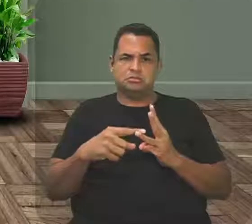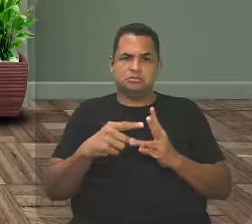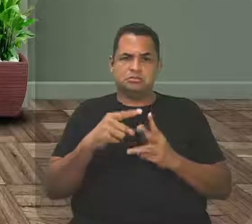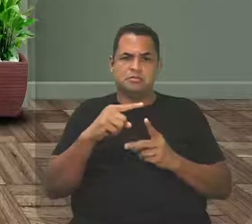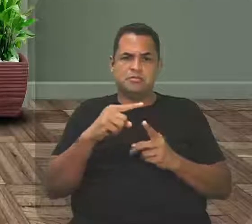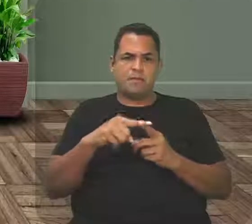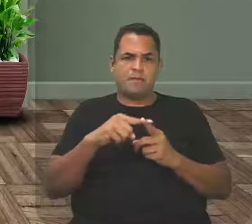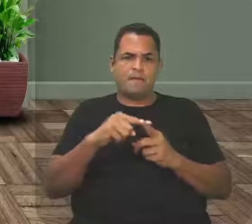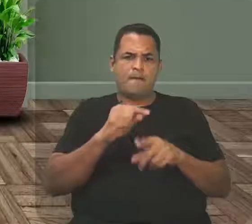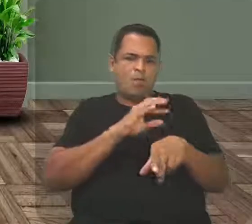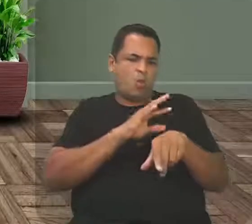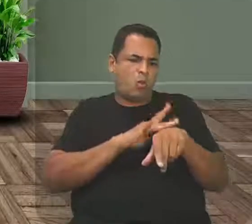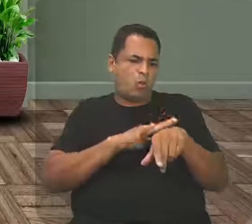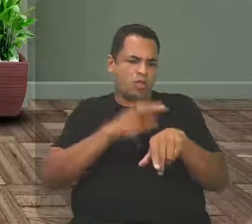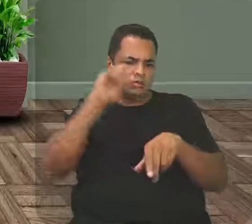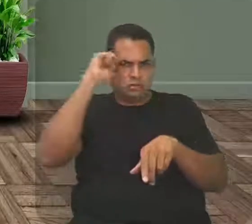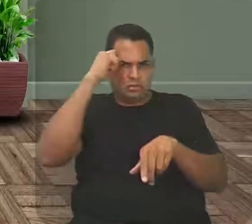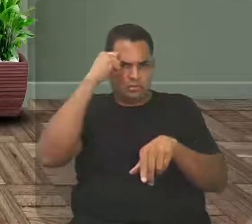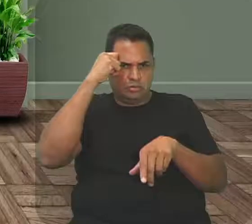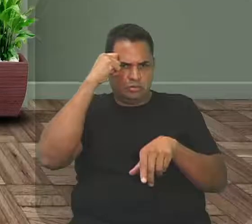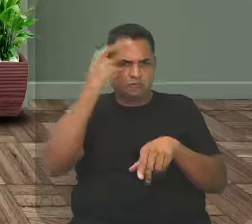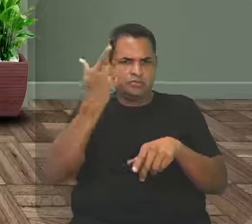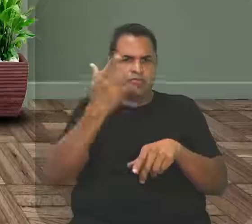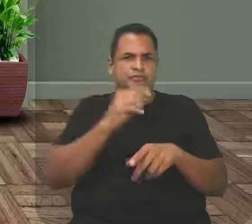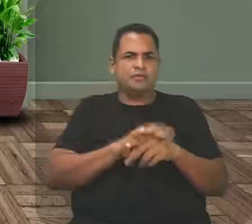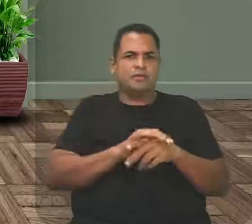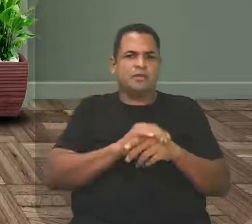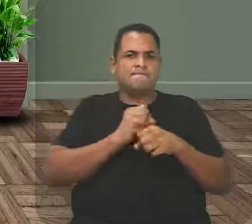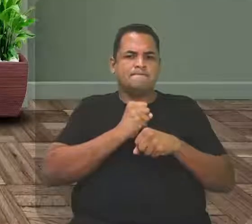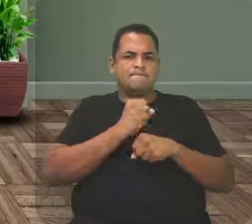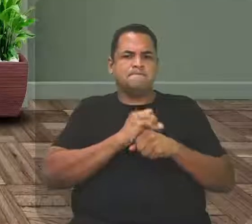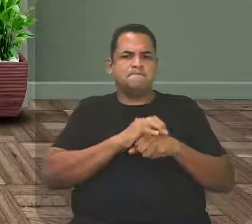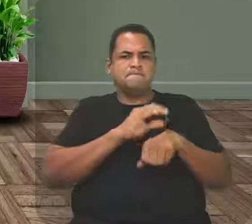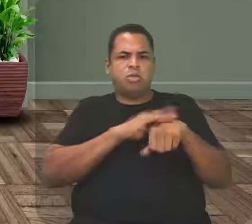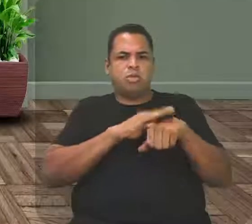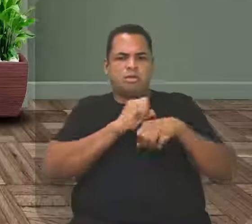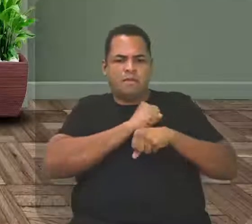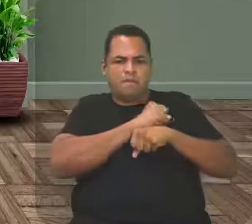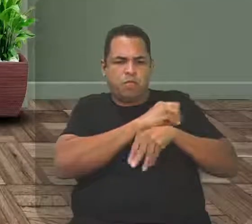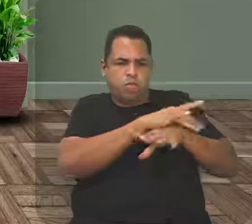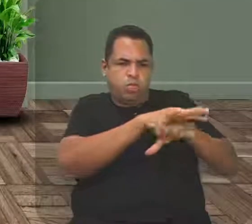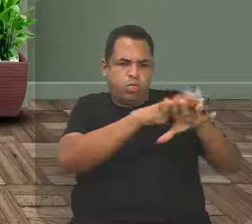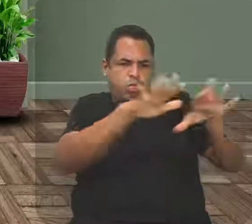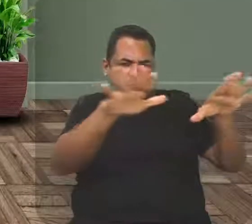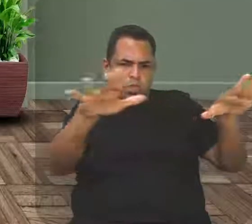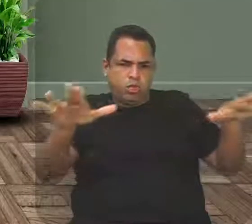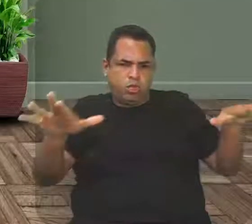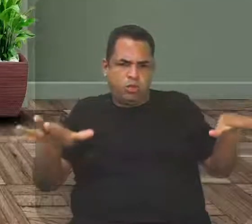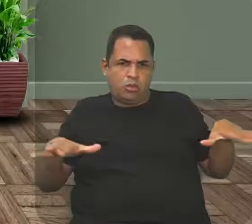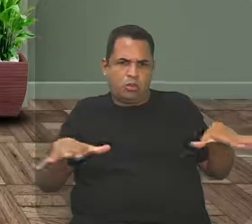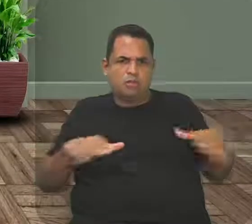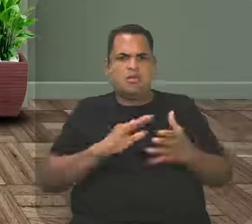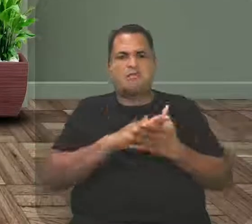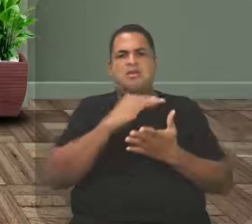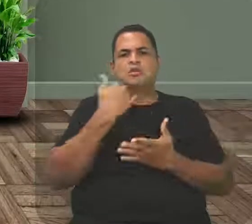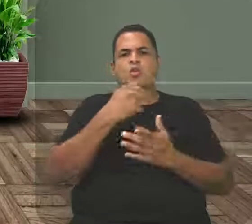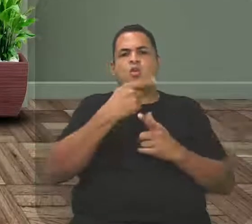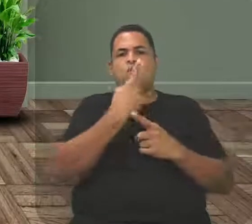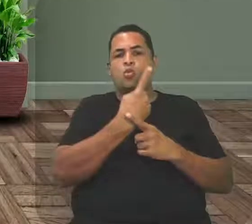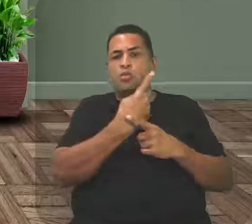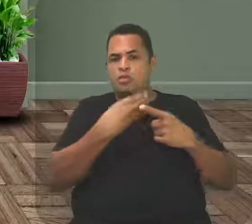Peste negra, que foi uma grande epidemia, uma grande pandemia, que matou um terço da população do mundo.